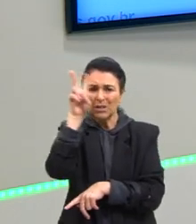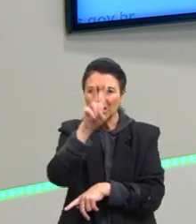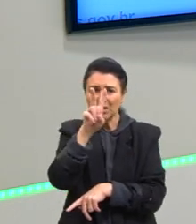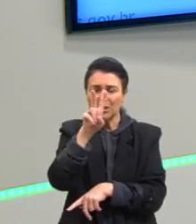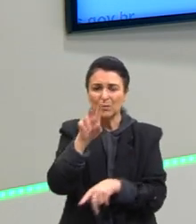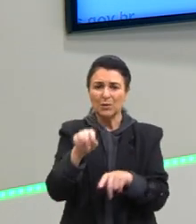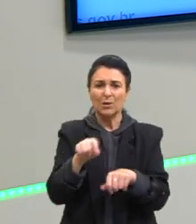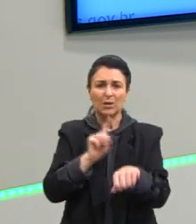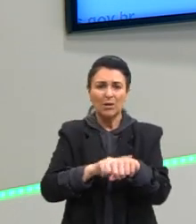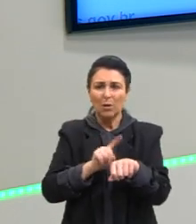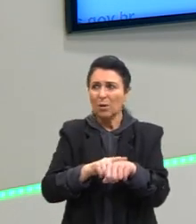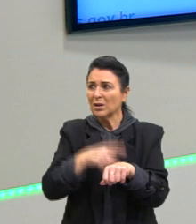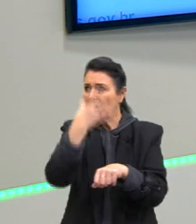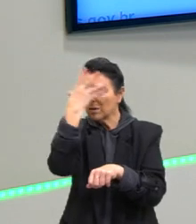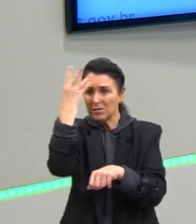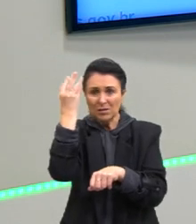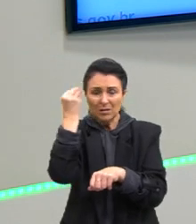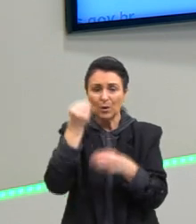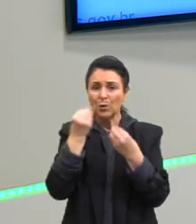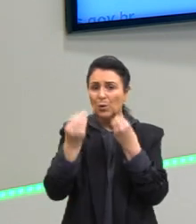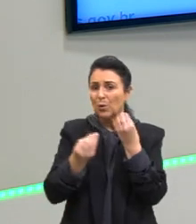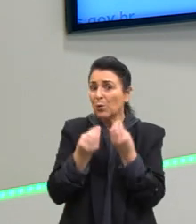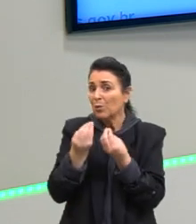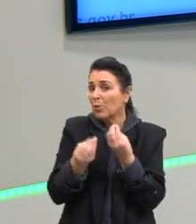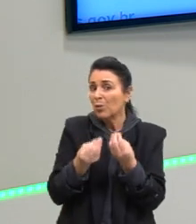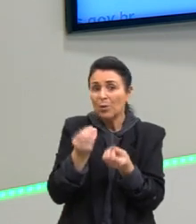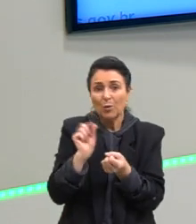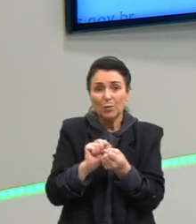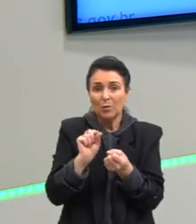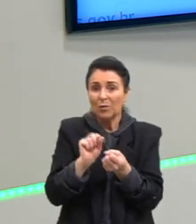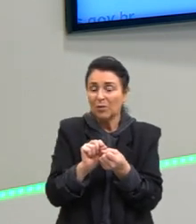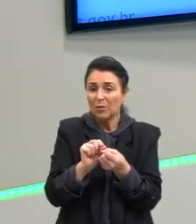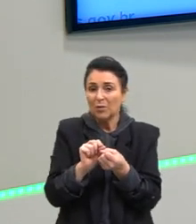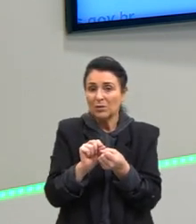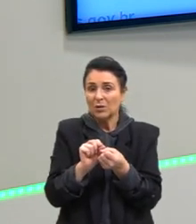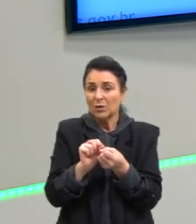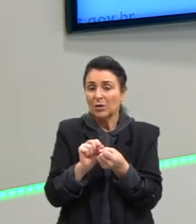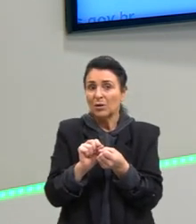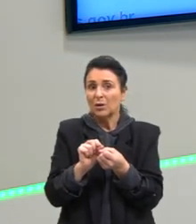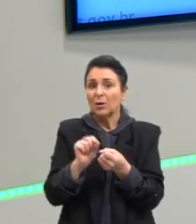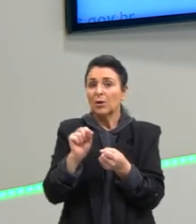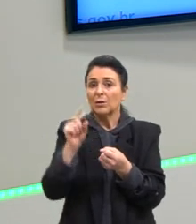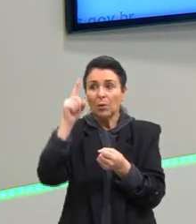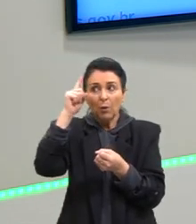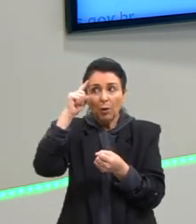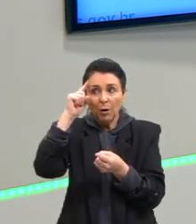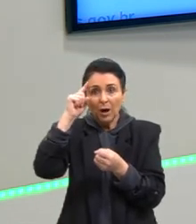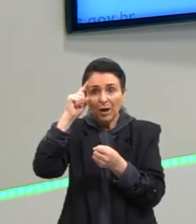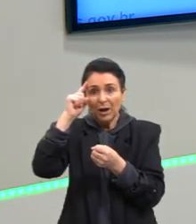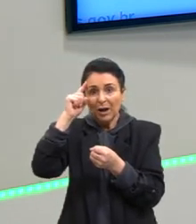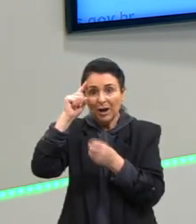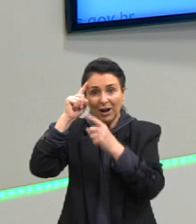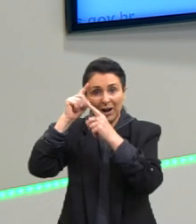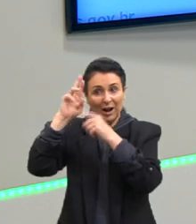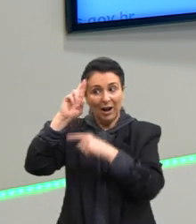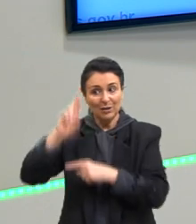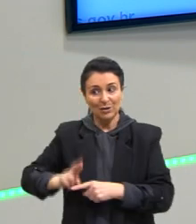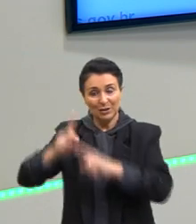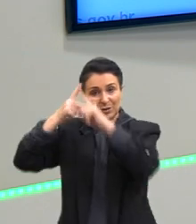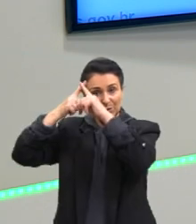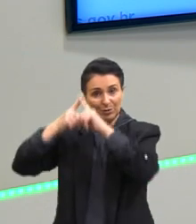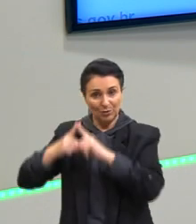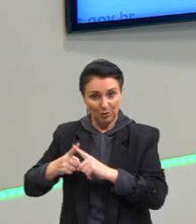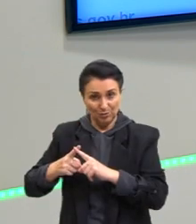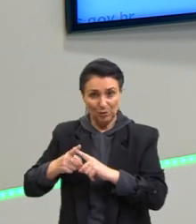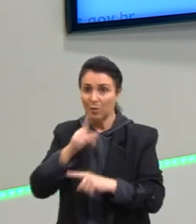Na hora, deu um branco, eu não lembro. Então, a gente consegue através de matemática, de raciocínio lógico, que eu sou fã da matemática,